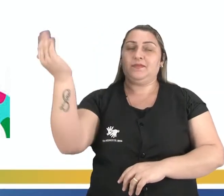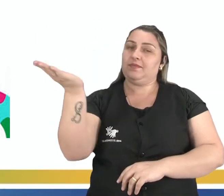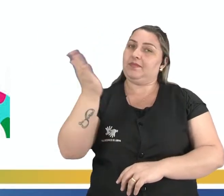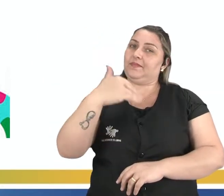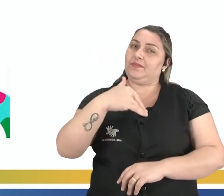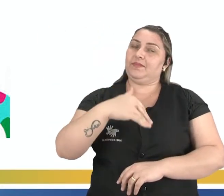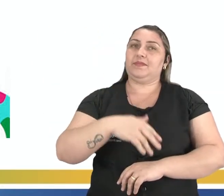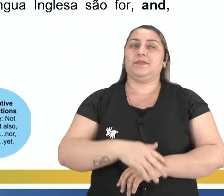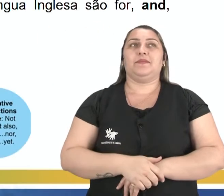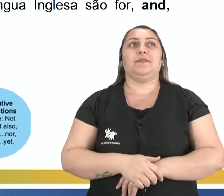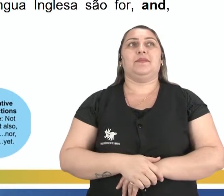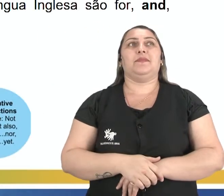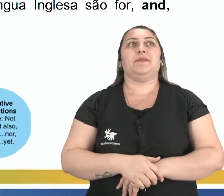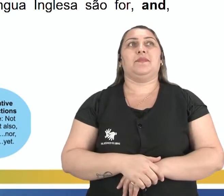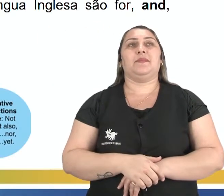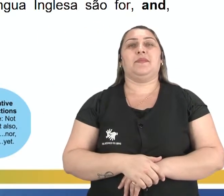lá!